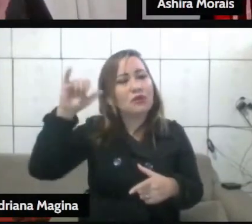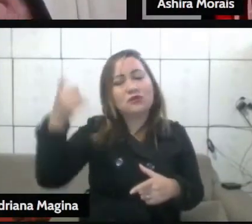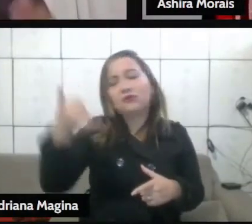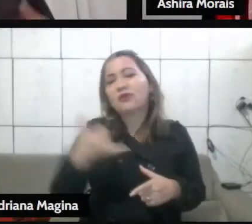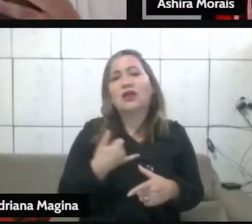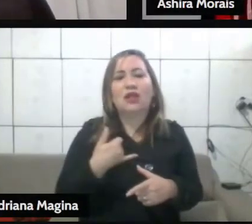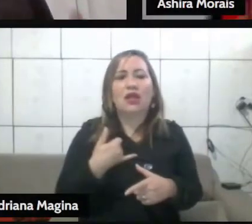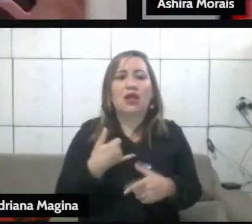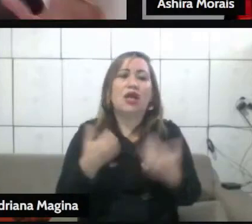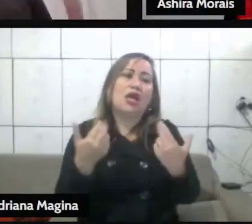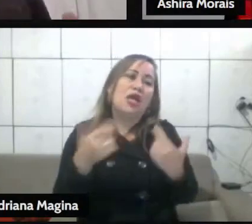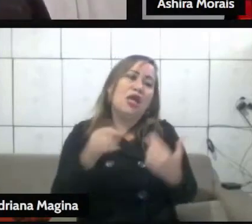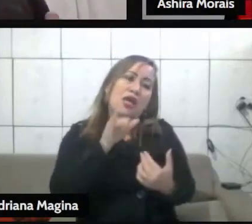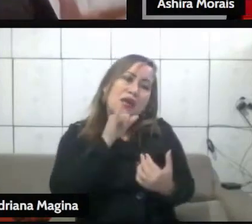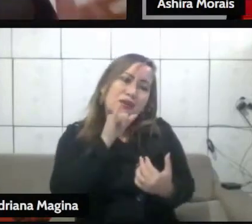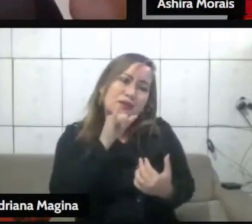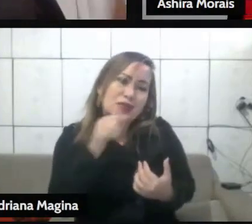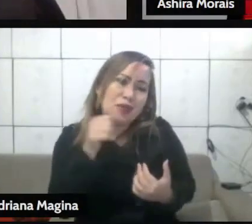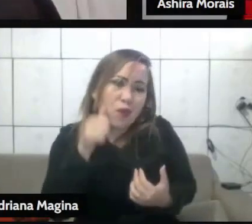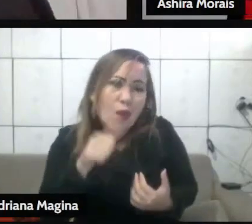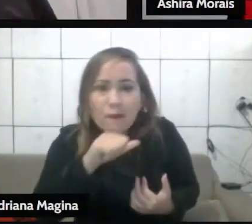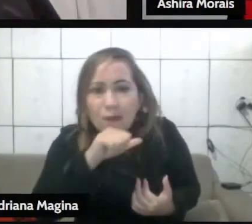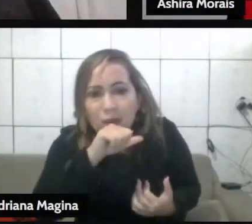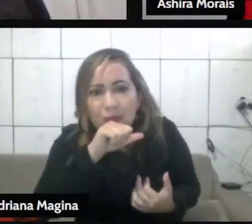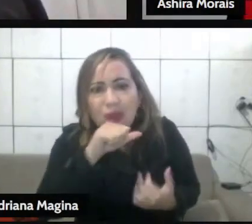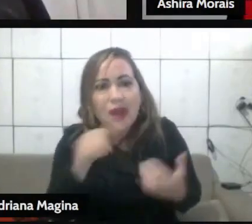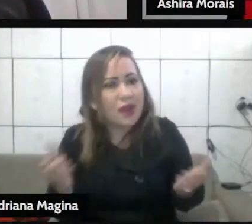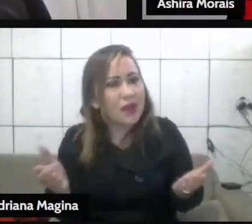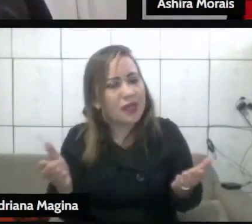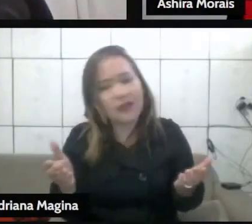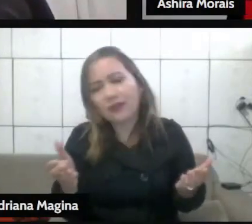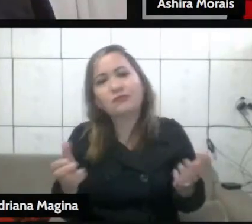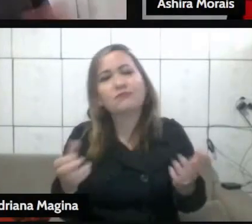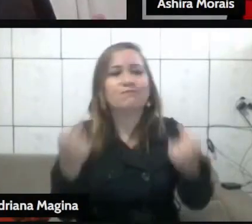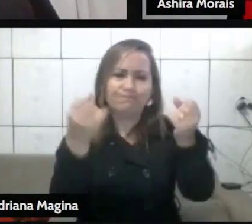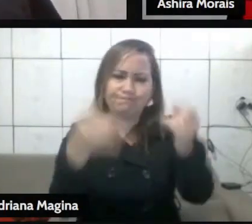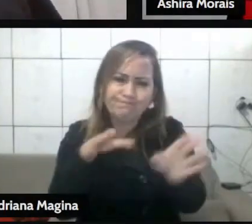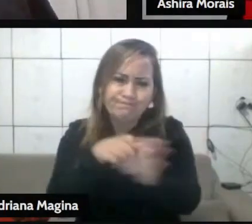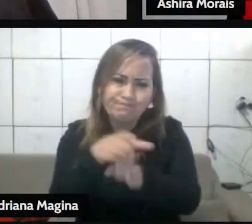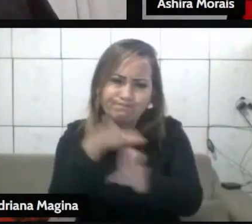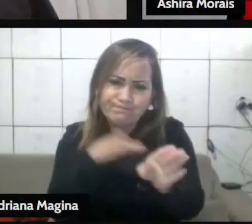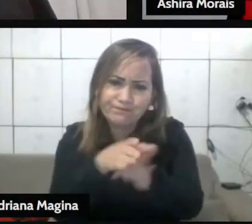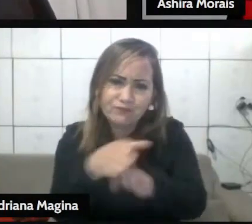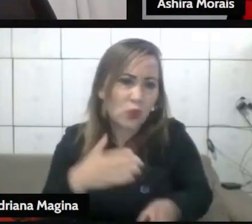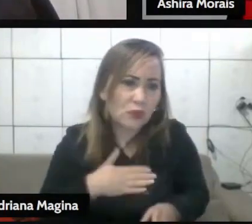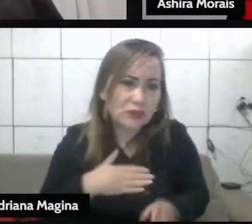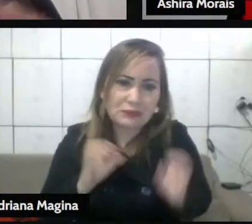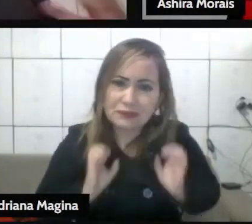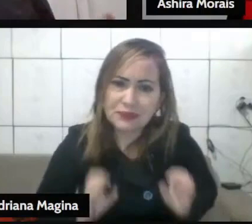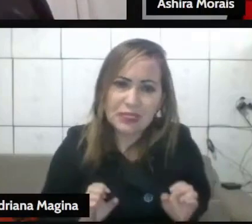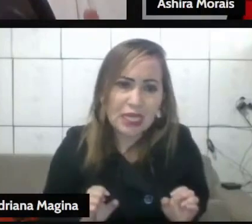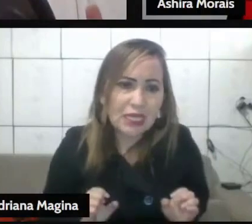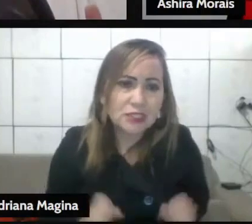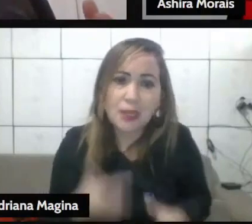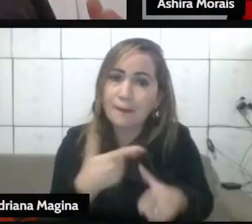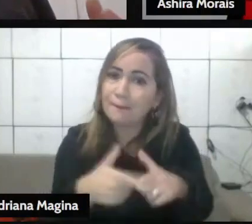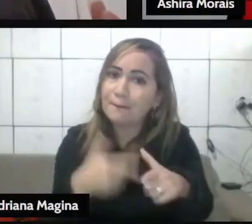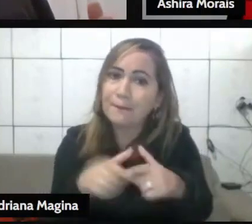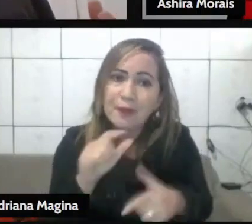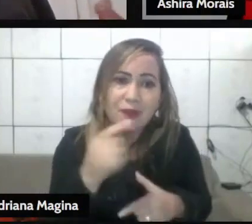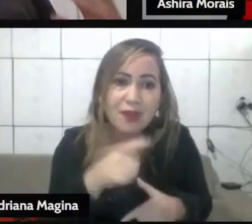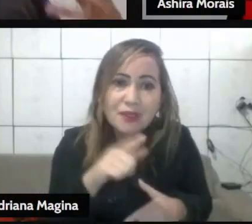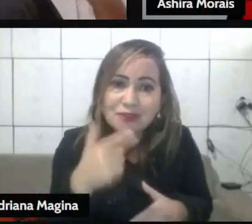me colocou no mundo, quer traçar para mim um certo padrão moral. Eu não vejo problema. Eu vejo que nós somos crianças